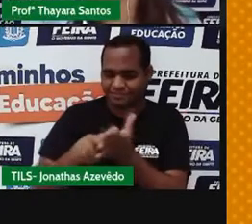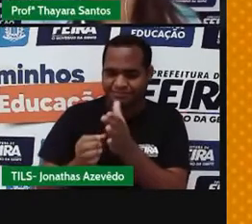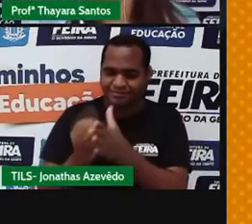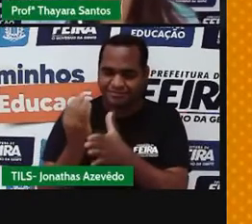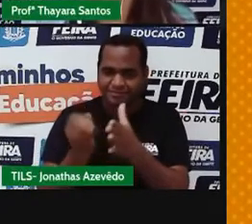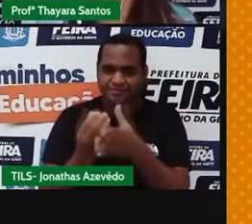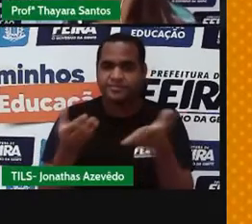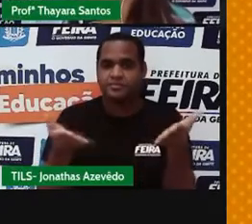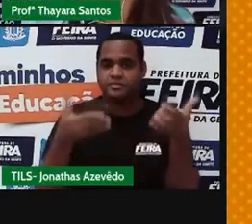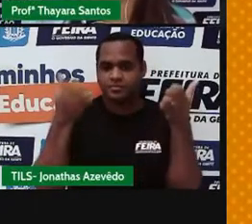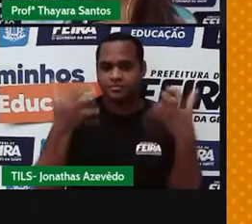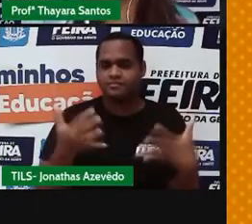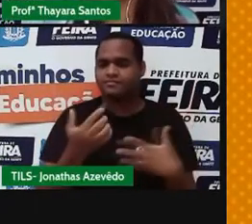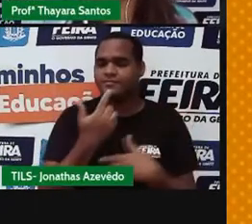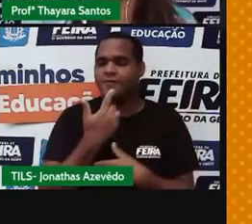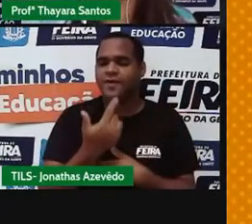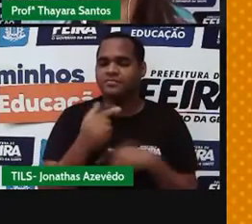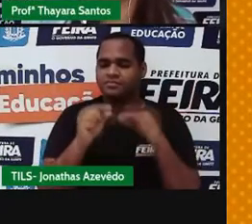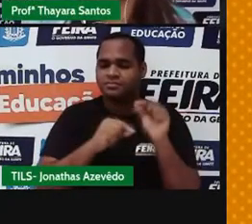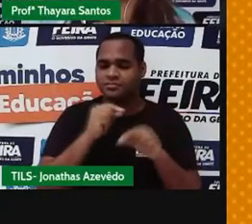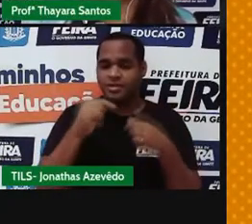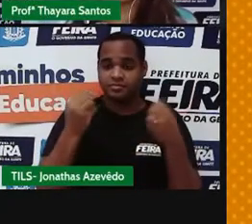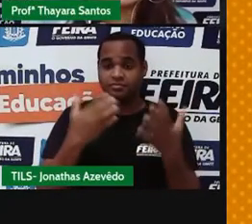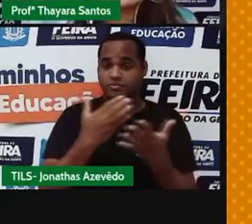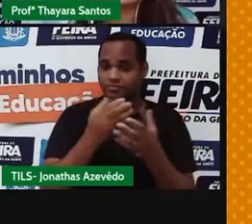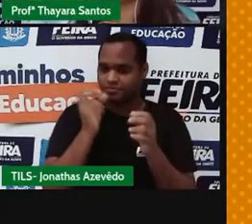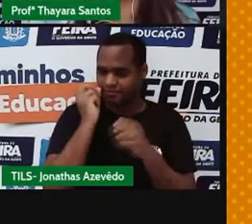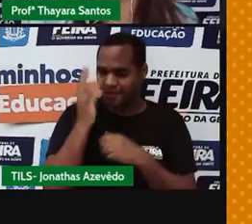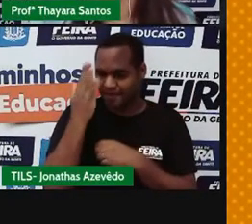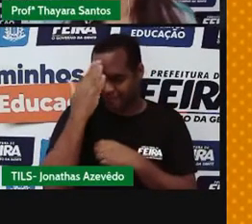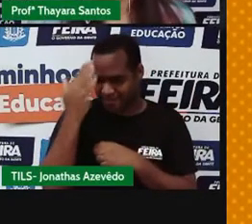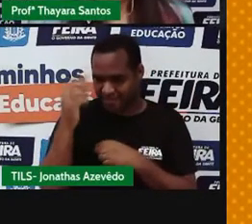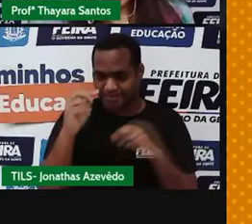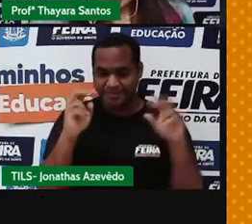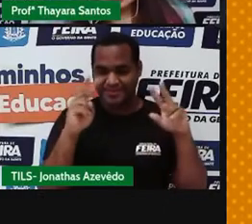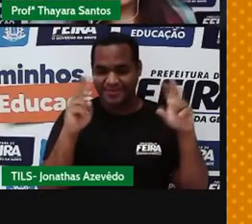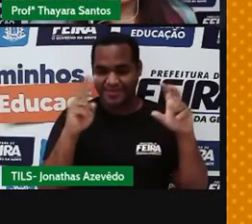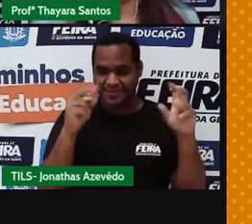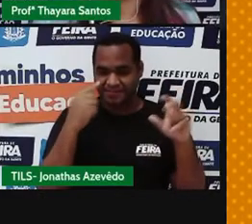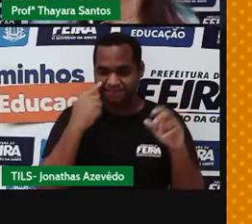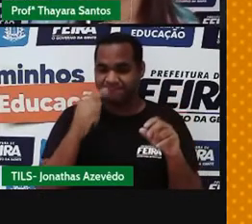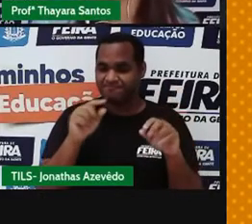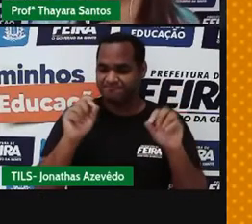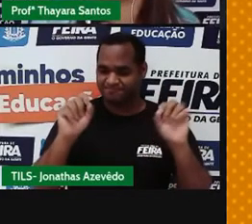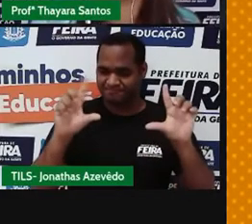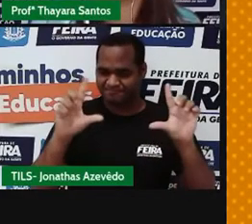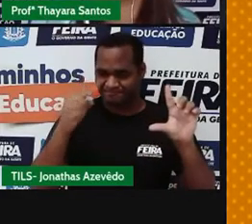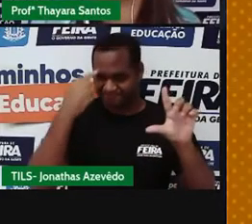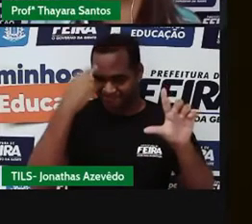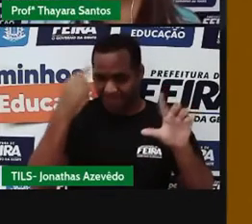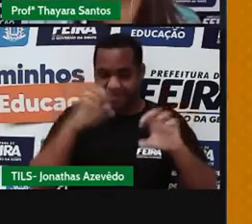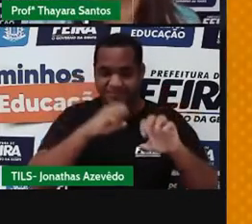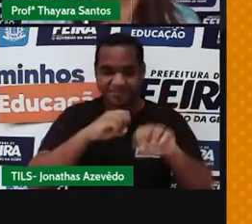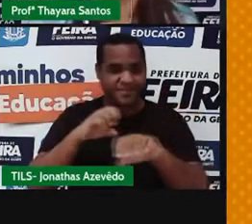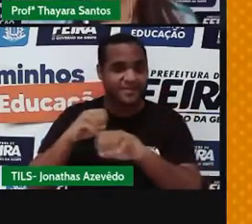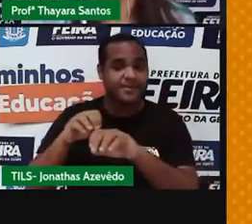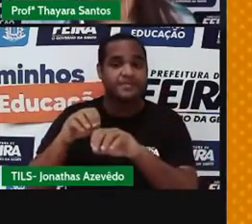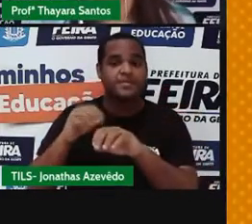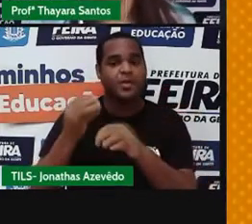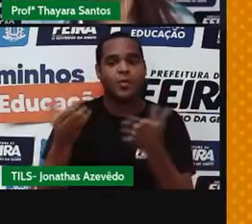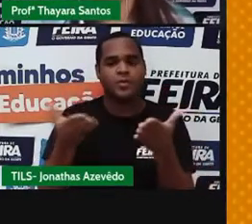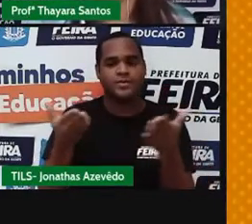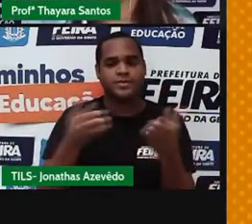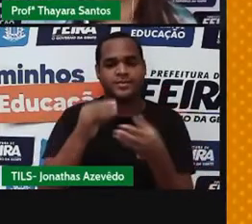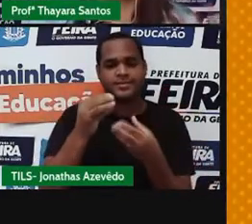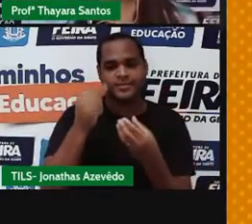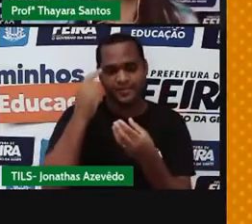E hoje a gente vai falar sobre o que? Que é mais esperto já viu lá no primeiro slide, né? Que eu sempre coloco o tema da aula. Hoje o